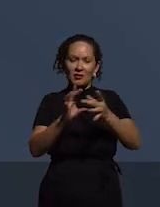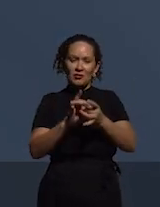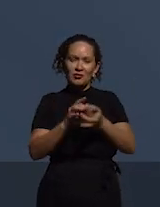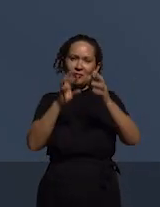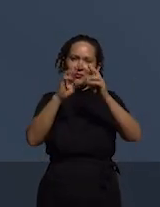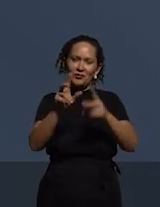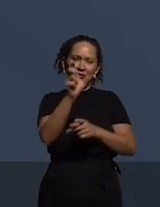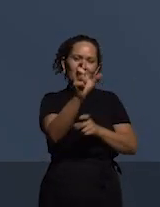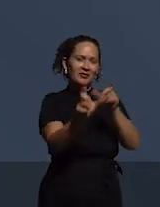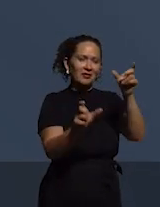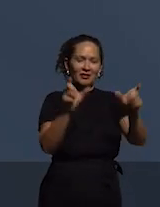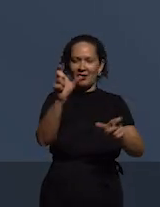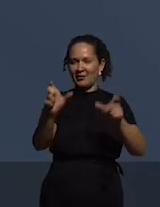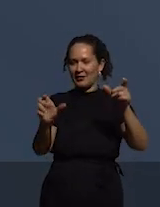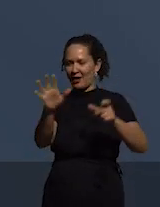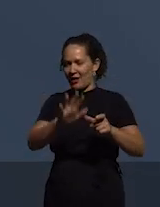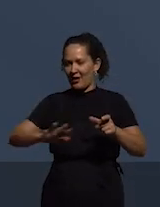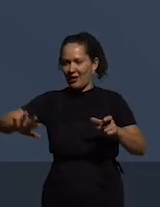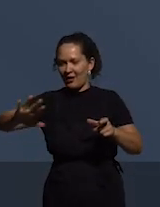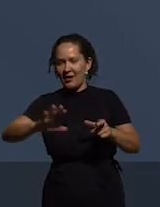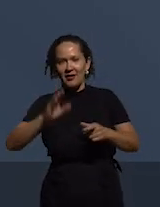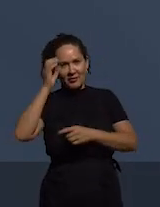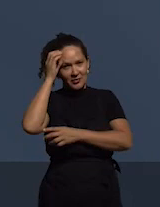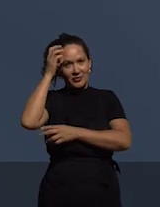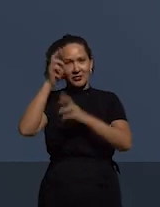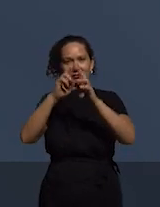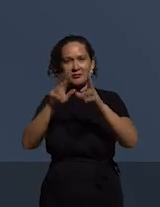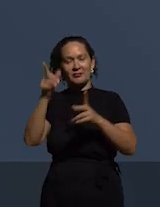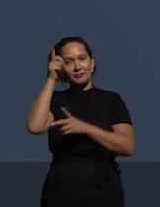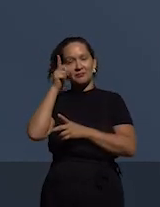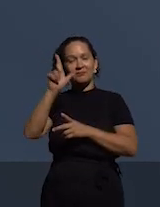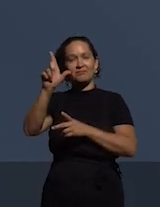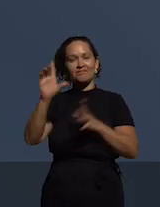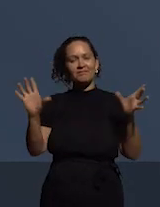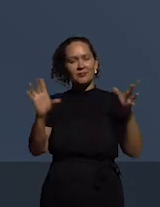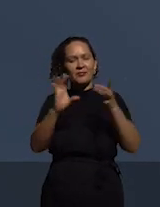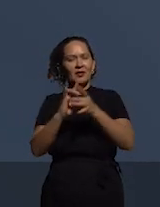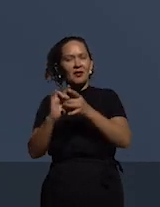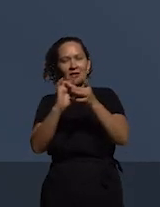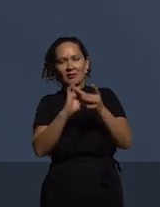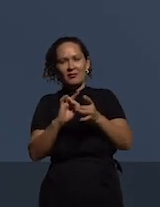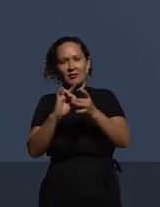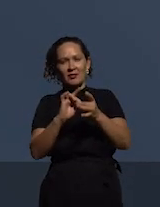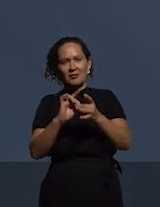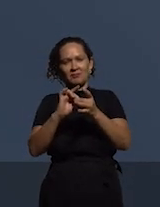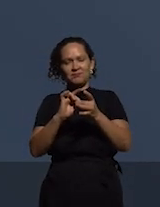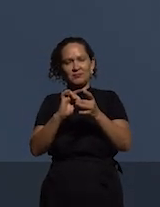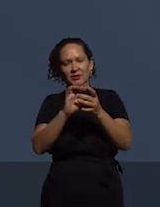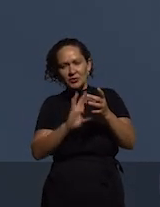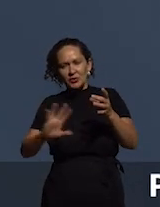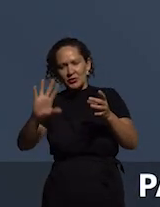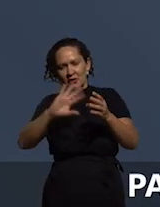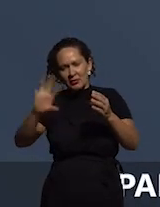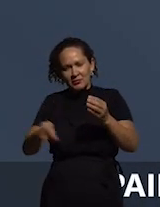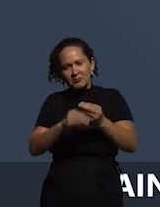áreas e consigam se articular de maneira mais ampla então